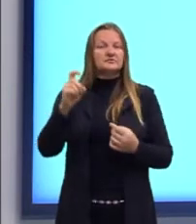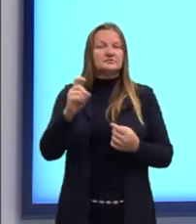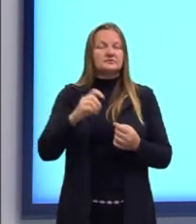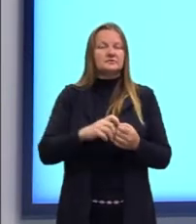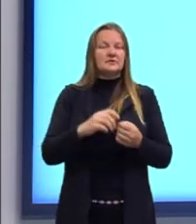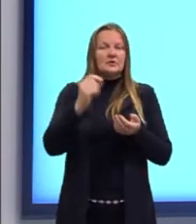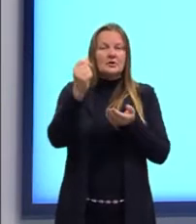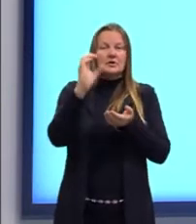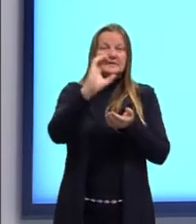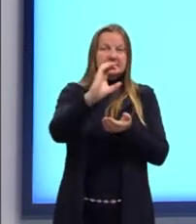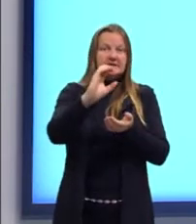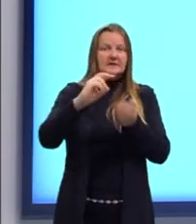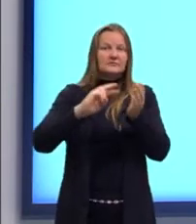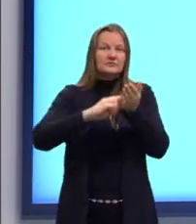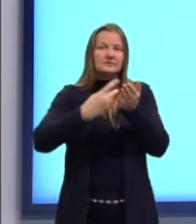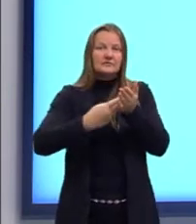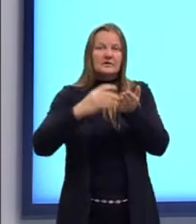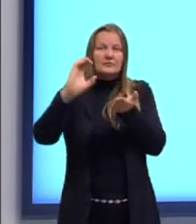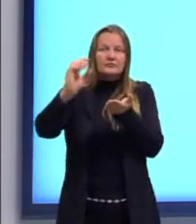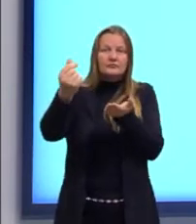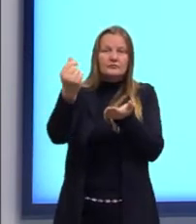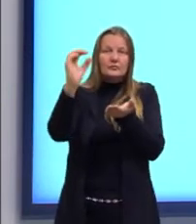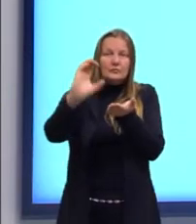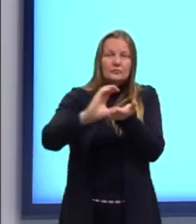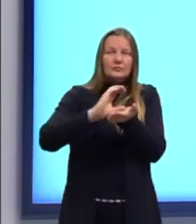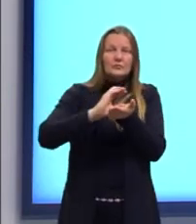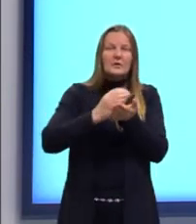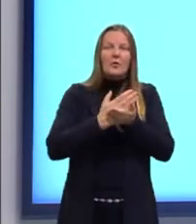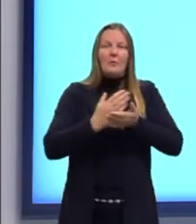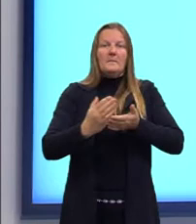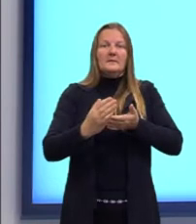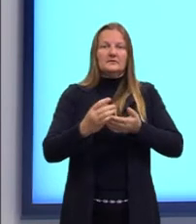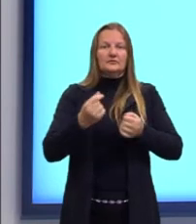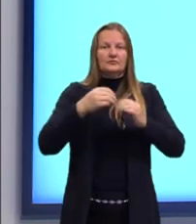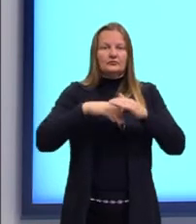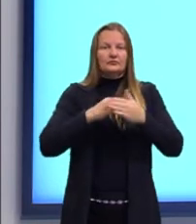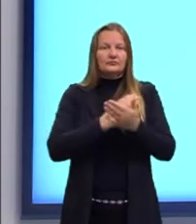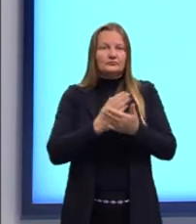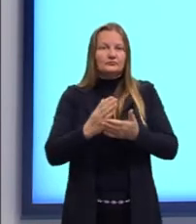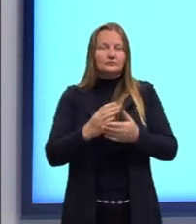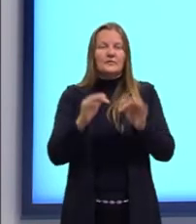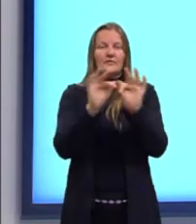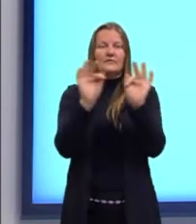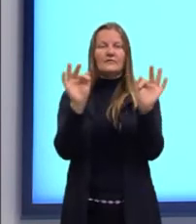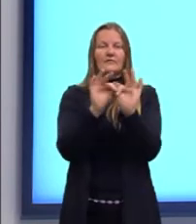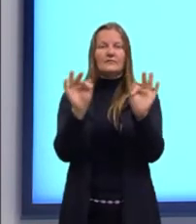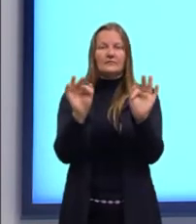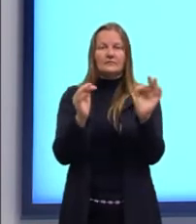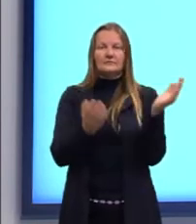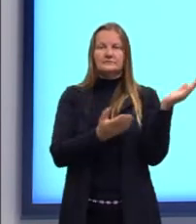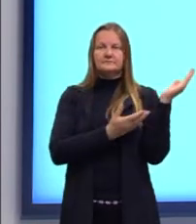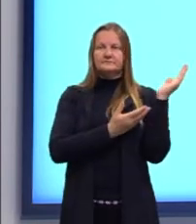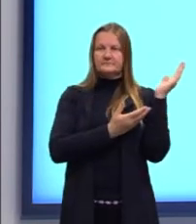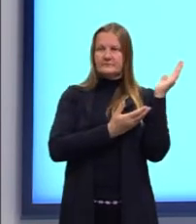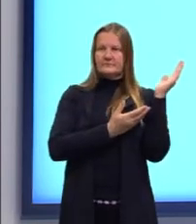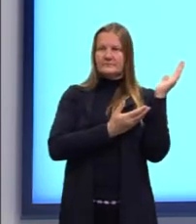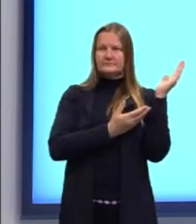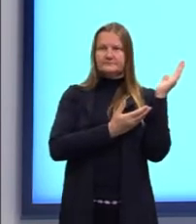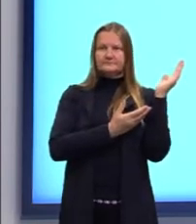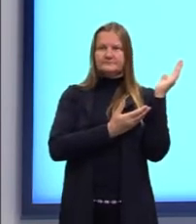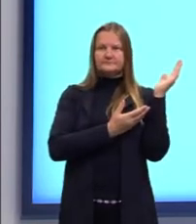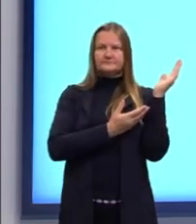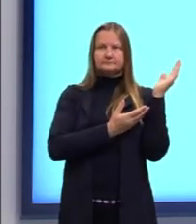inicial que foi aplicado. Aí nós temos a nossa formulazinha, aquela equaçãozinha ali que envolve o